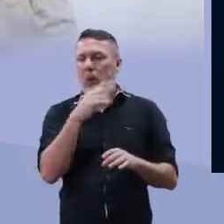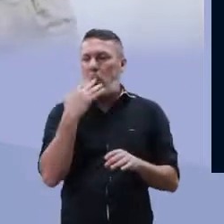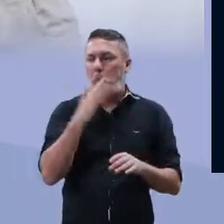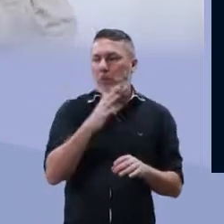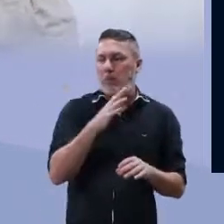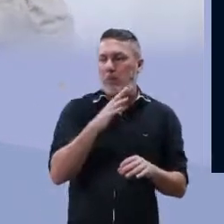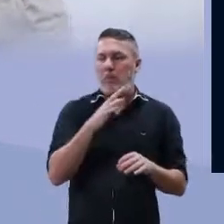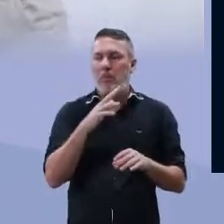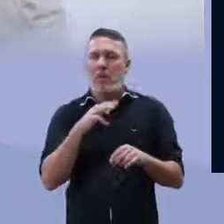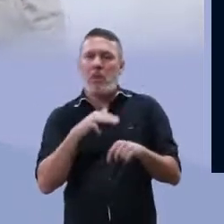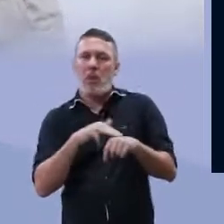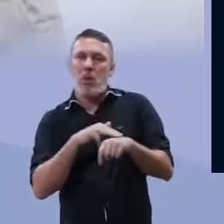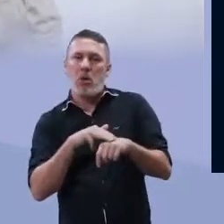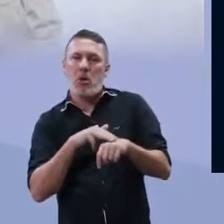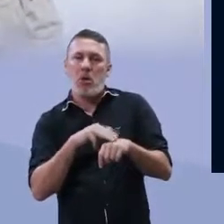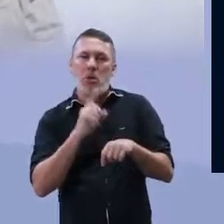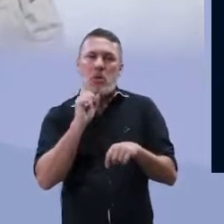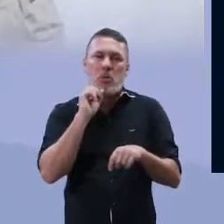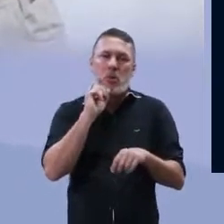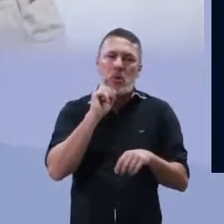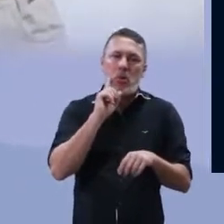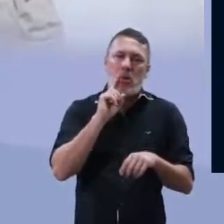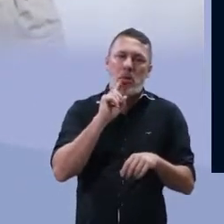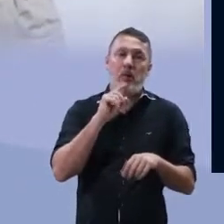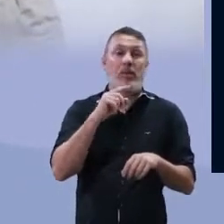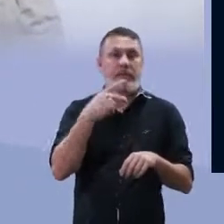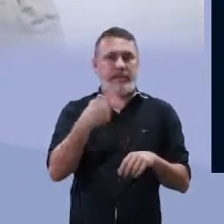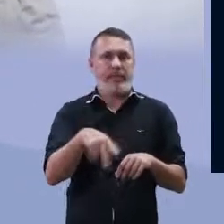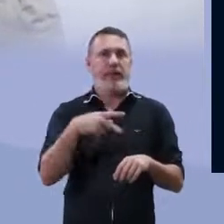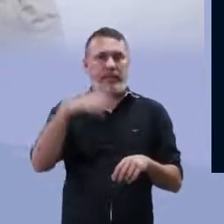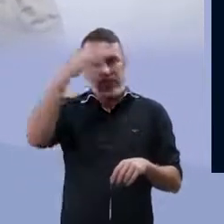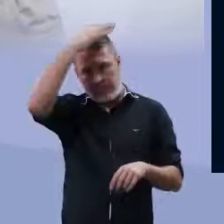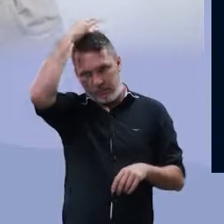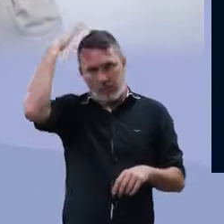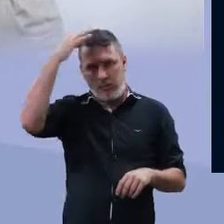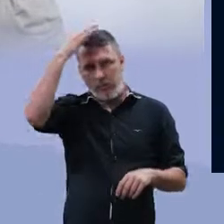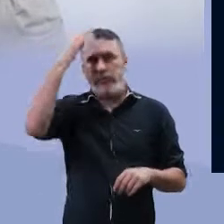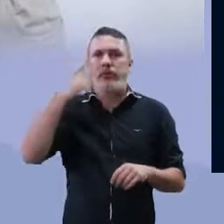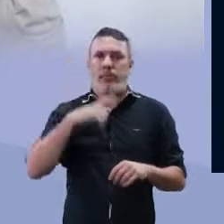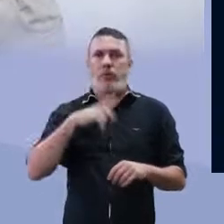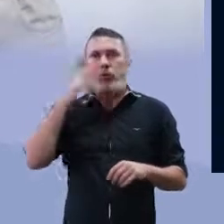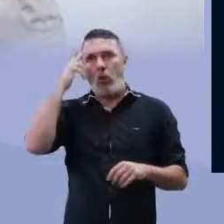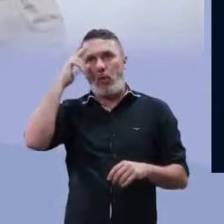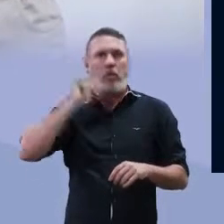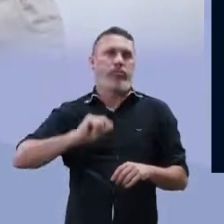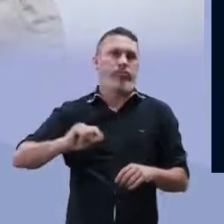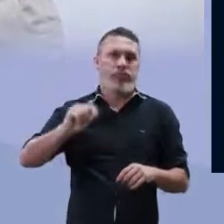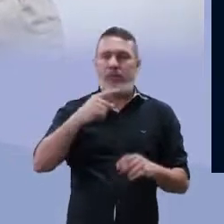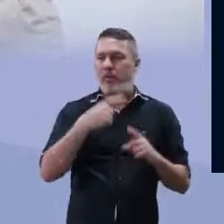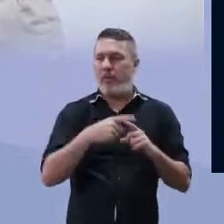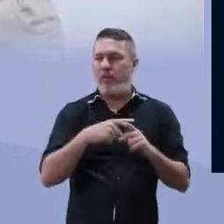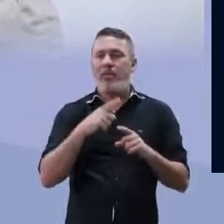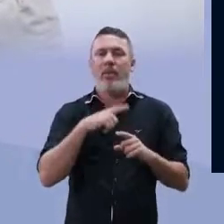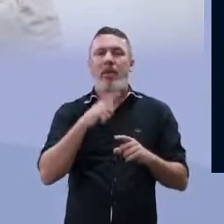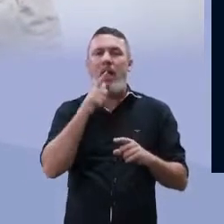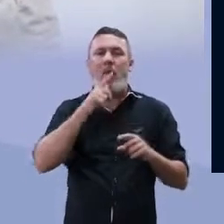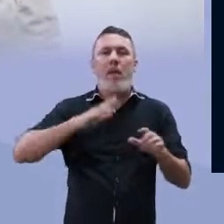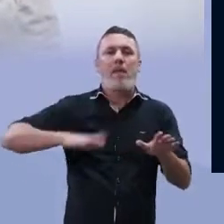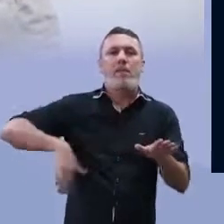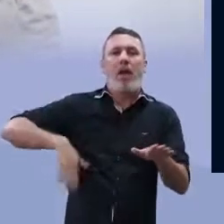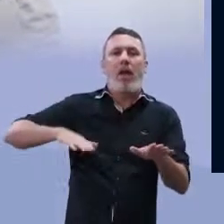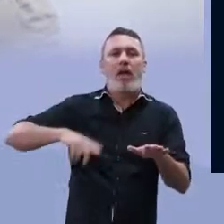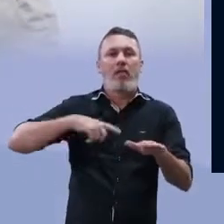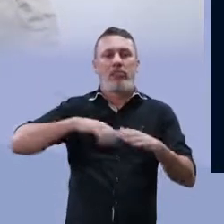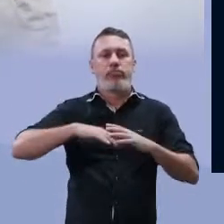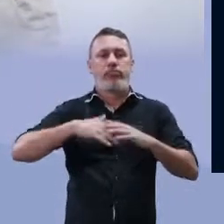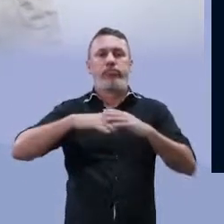de sargassum, o gênero sargassum, que é muito comum nas praias do Espírito Santo, a gente sempre vê. Elas são cheias de bolinhas